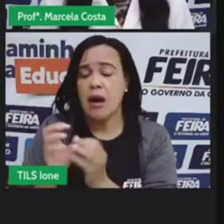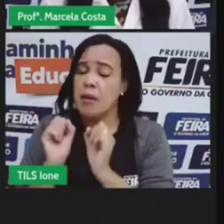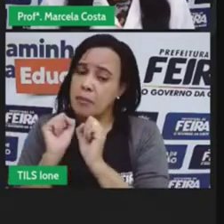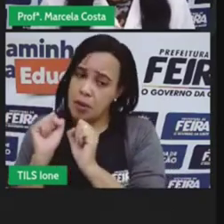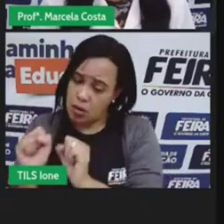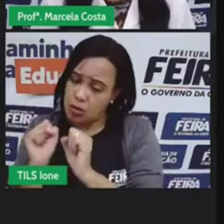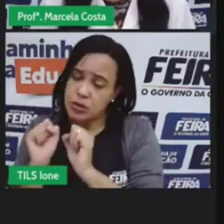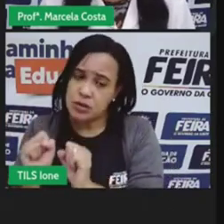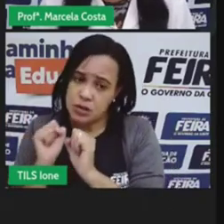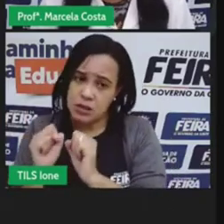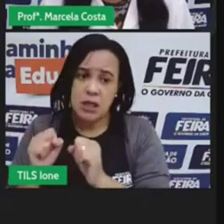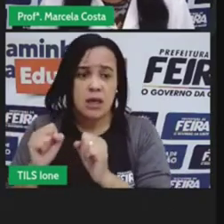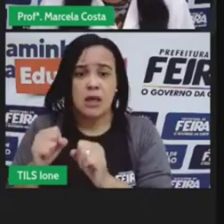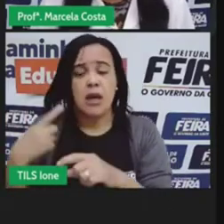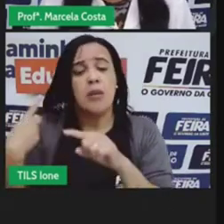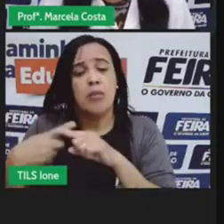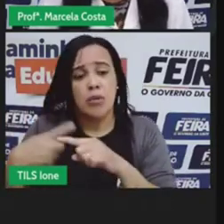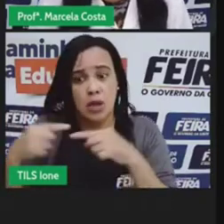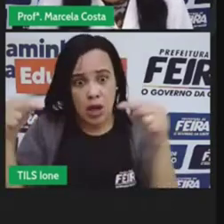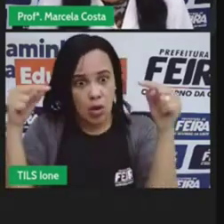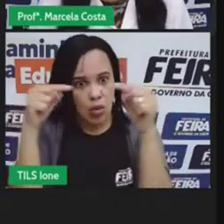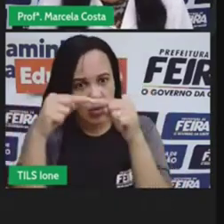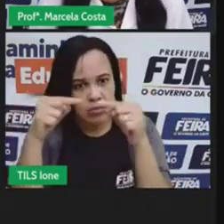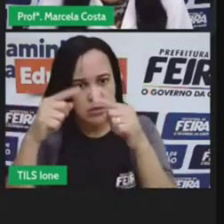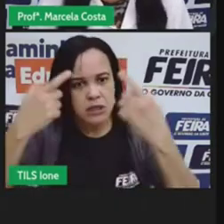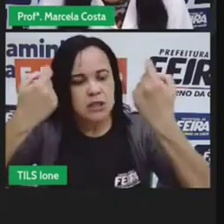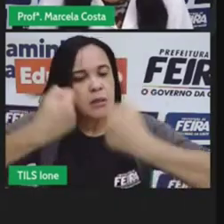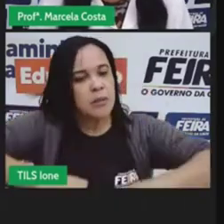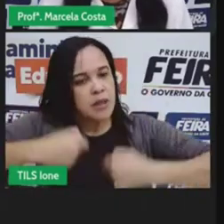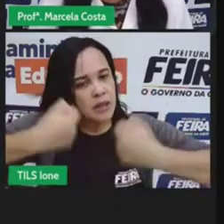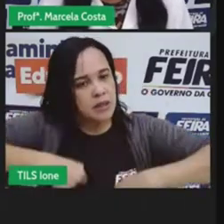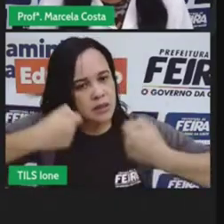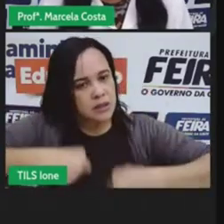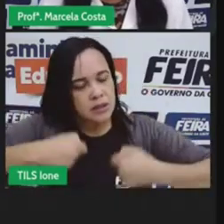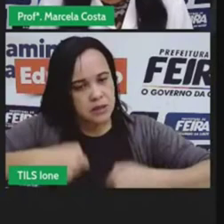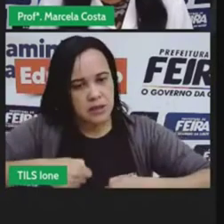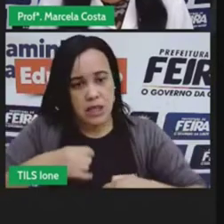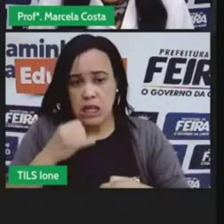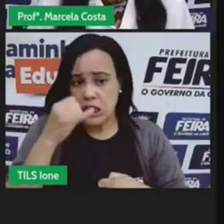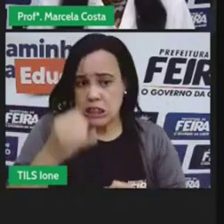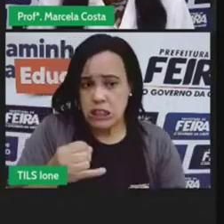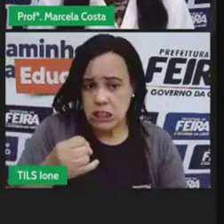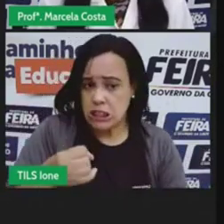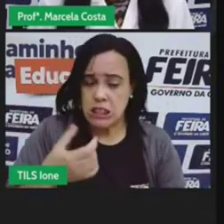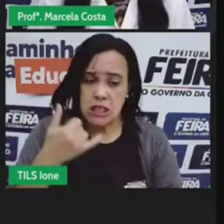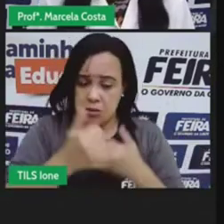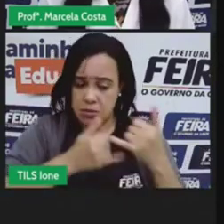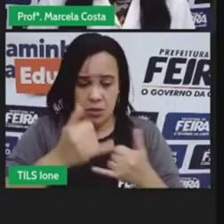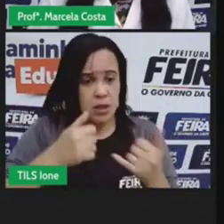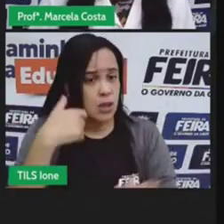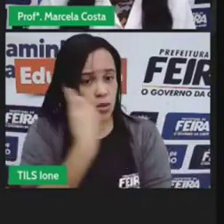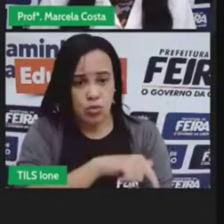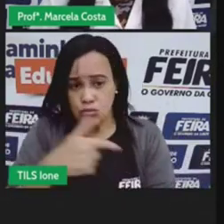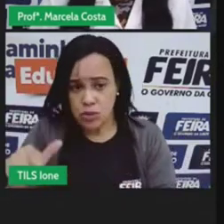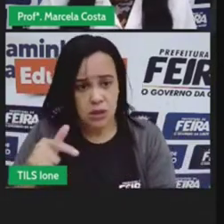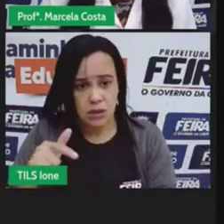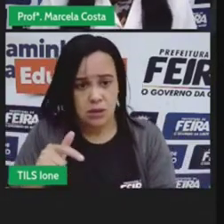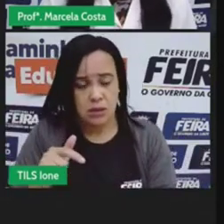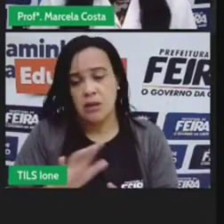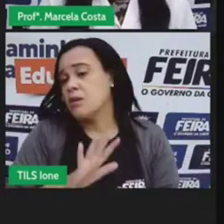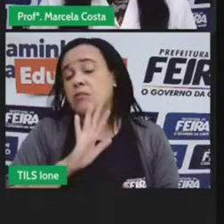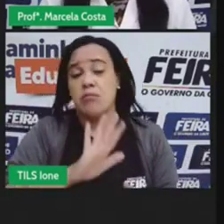eles vão entender como uma necessidade já que ele não tem brinquedo nenhum mas se você